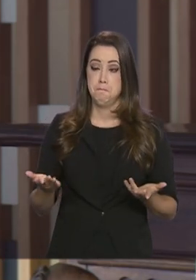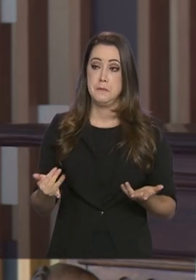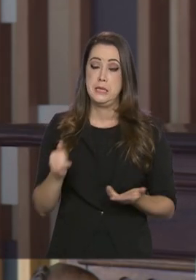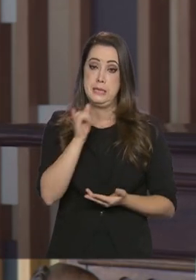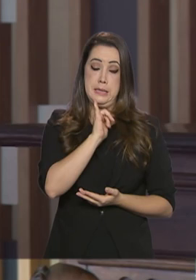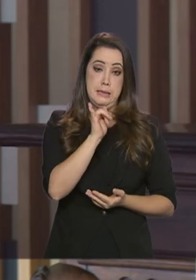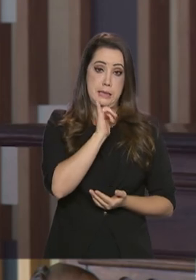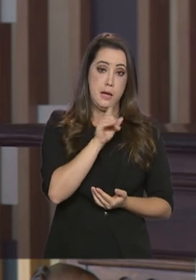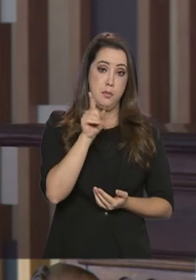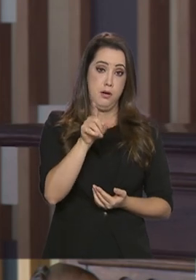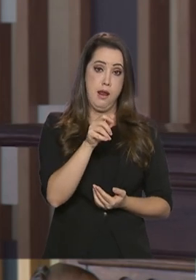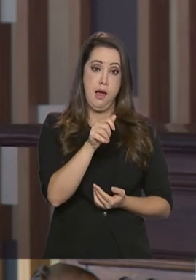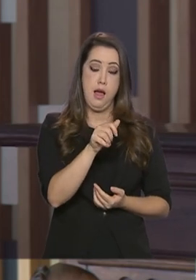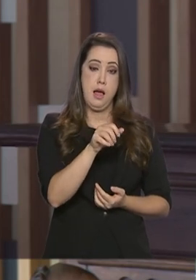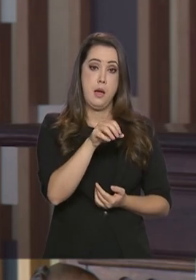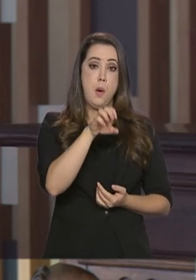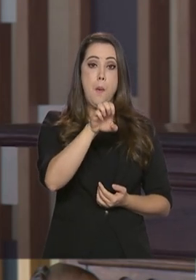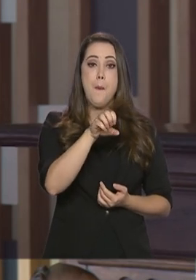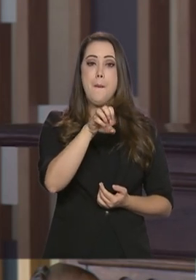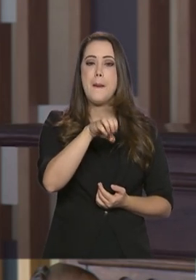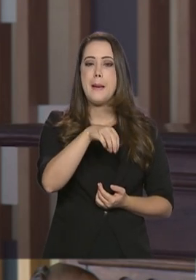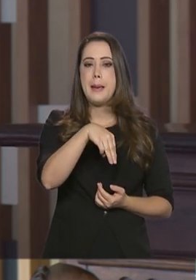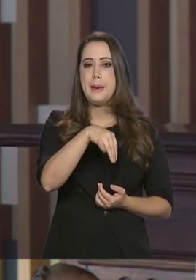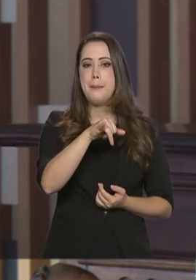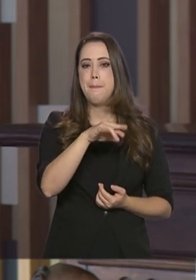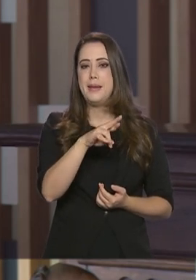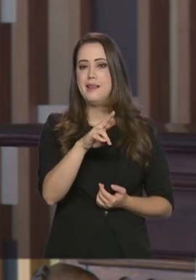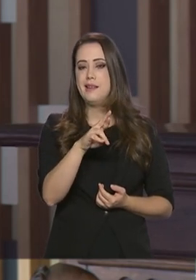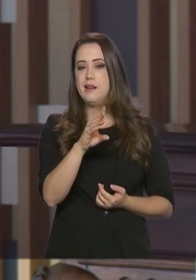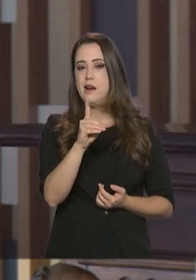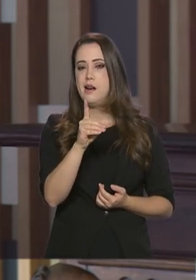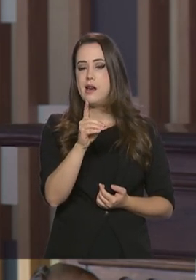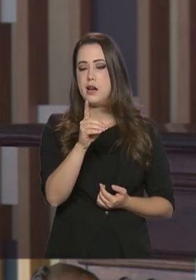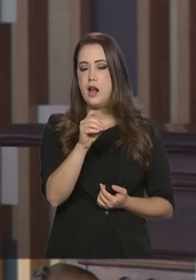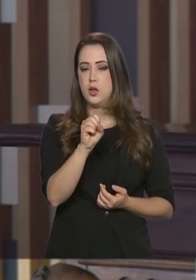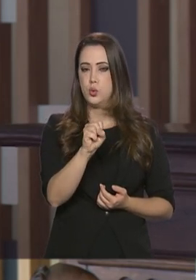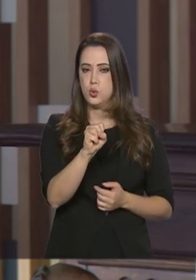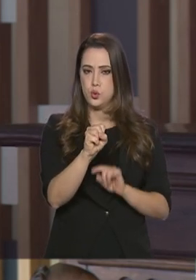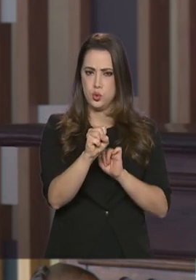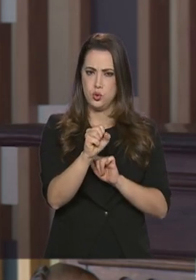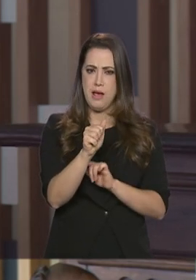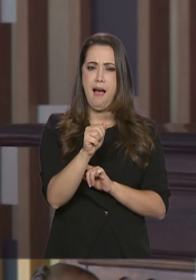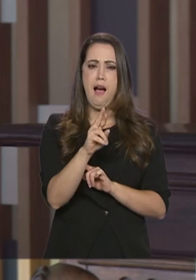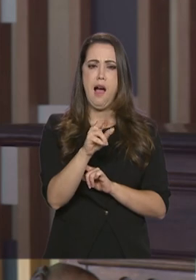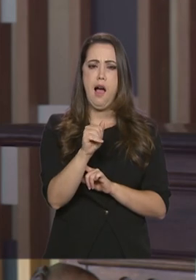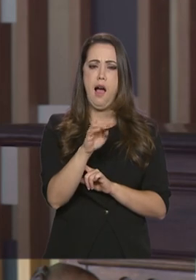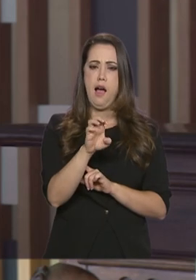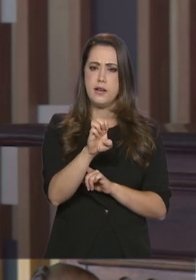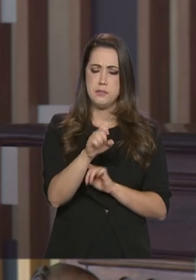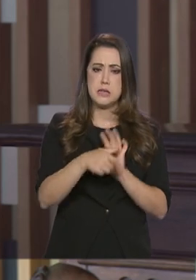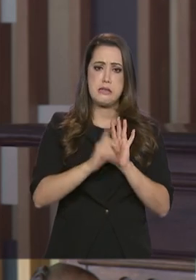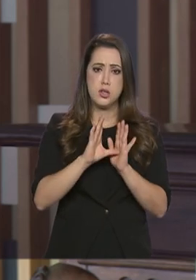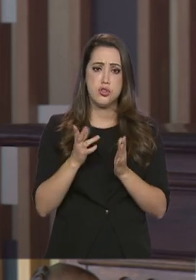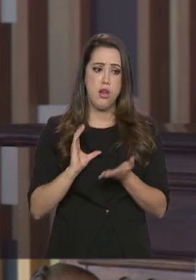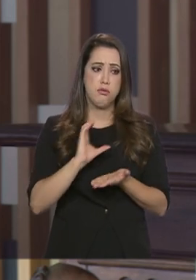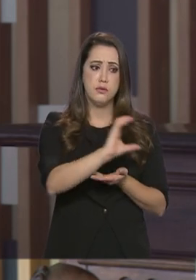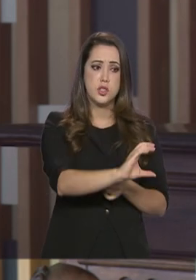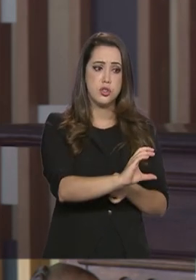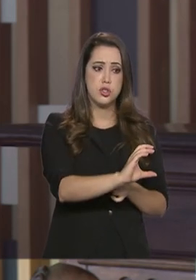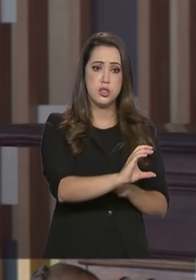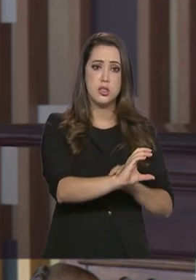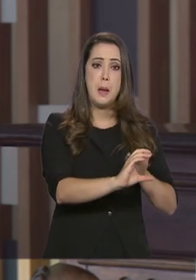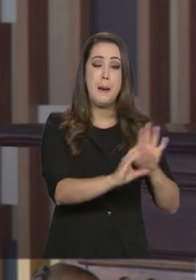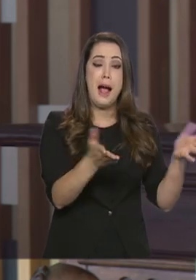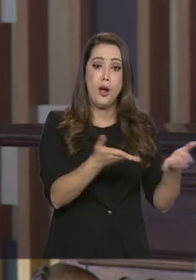já estavam presentes com os fundos deles, mas que estão aumentando. De modo que é um reconhecimento não só do tamanho da nossa economia, mas da qualidade.